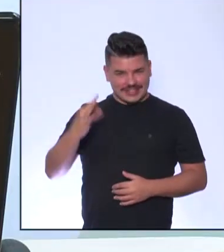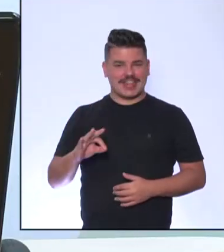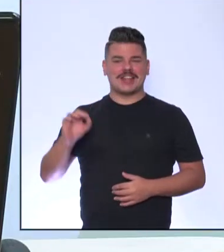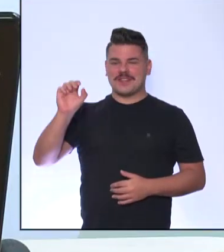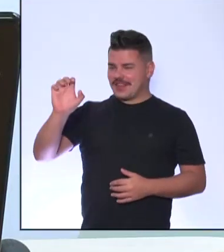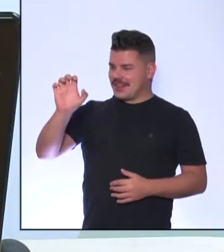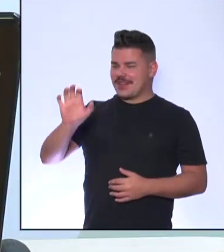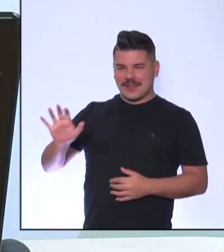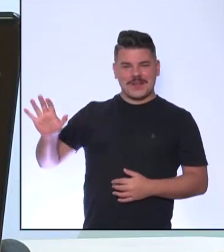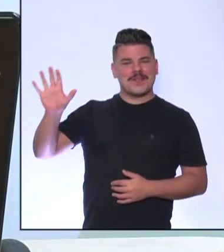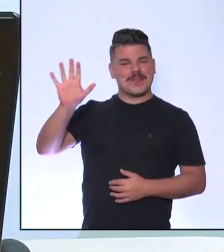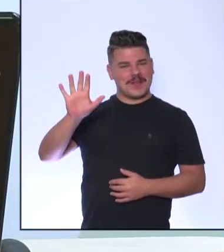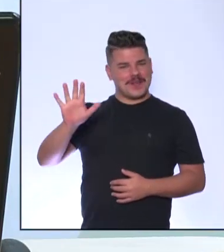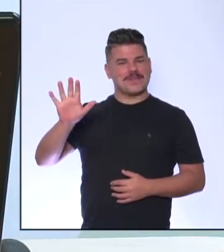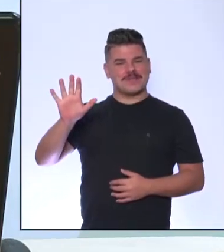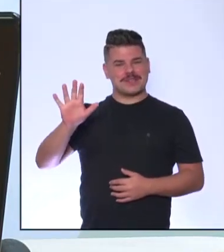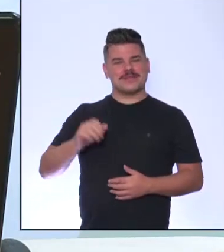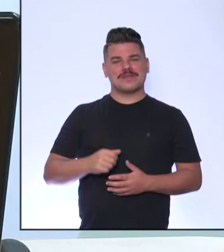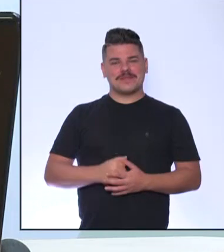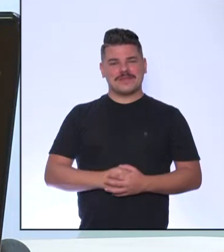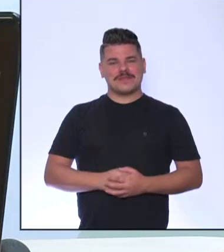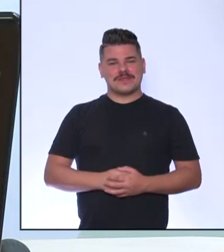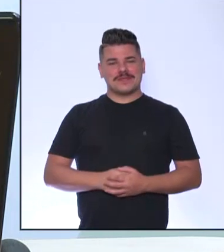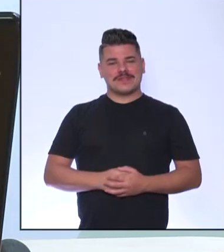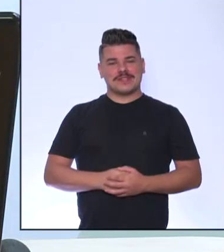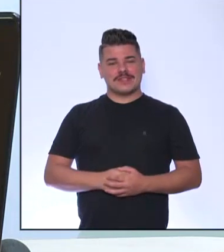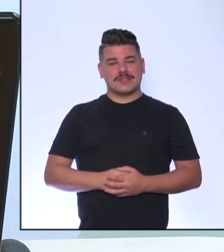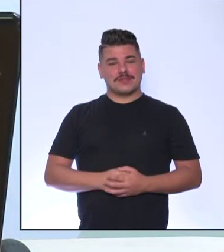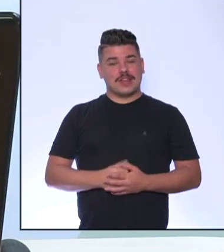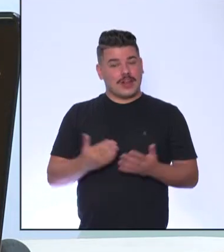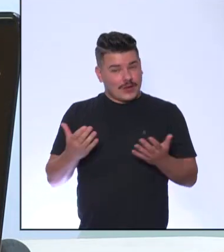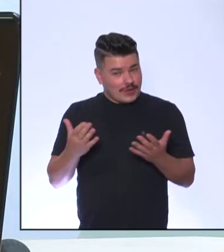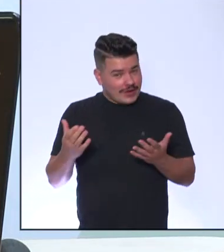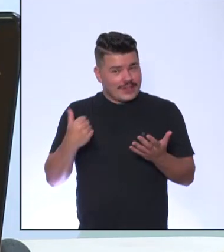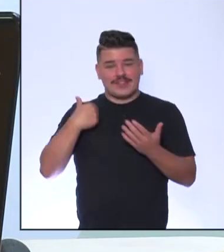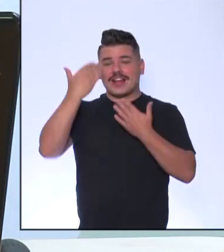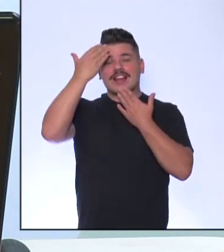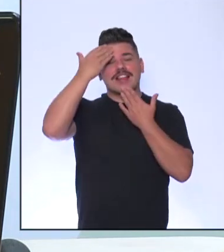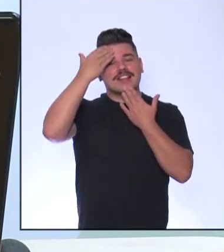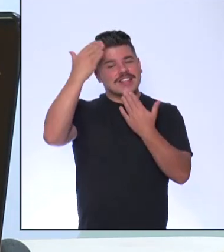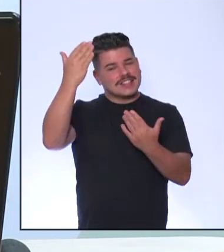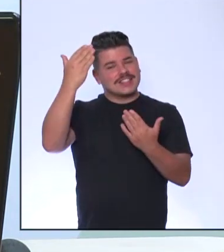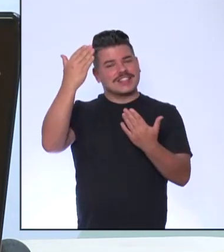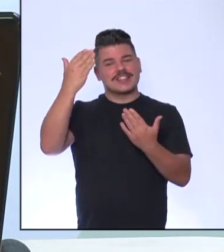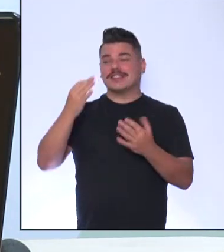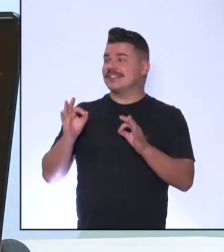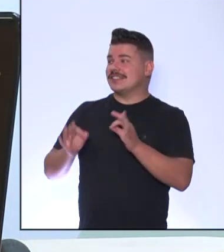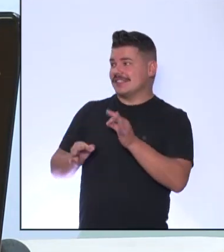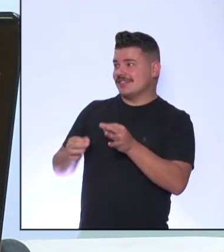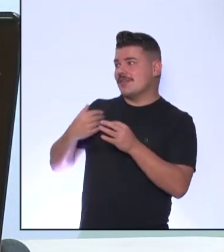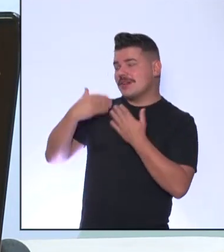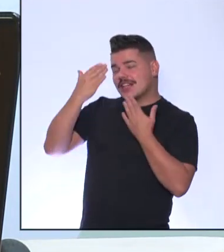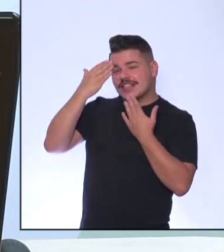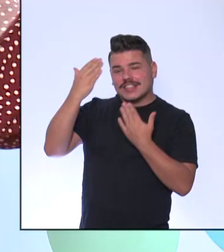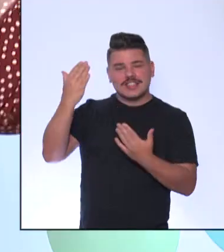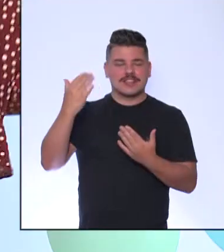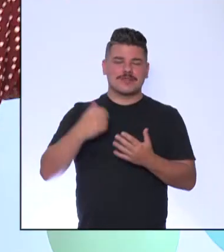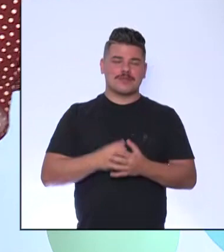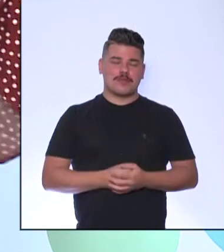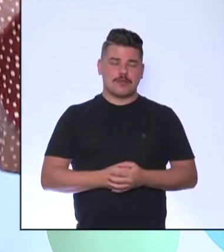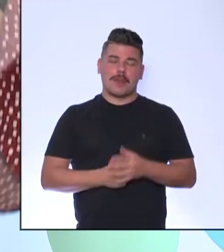está correta É a última Vamos agradecer o pessoal Claro Enfim, pessoal